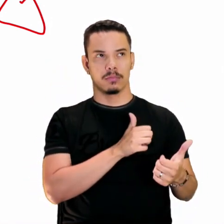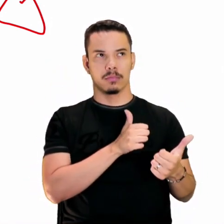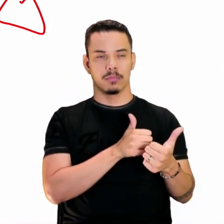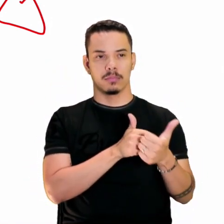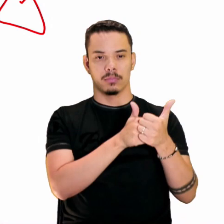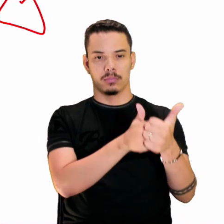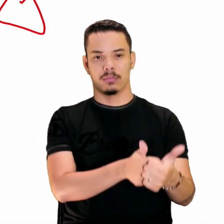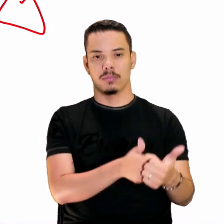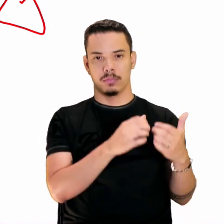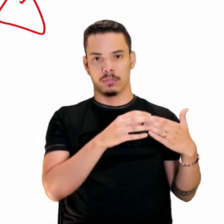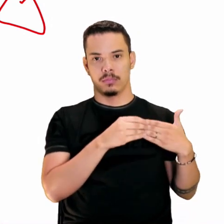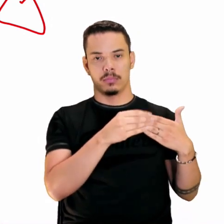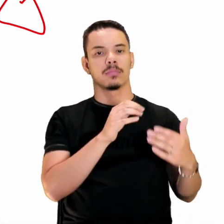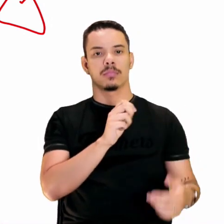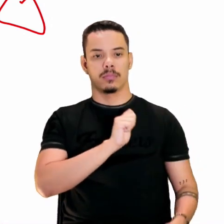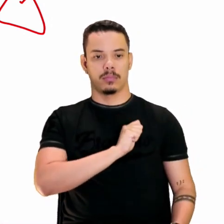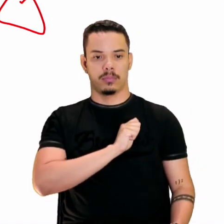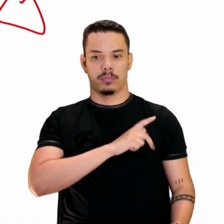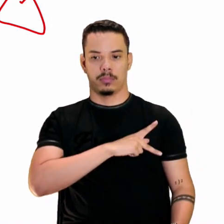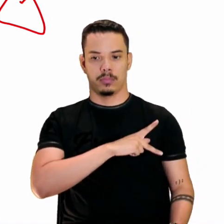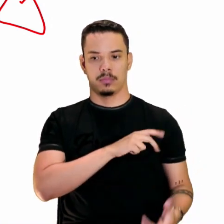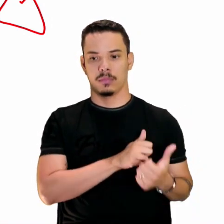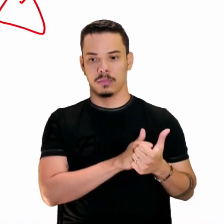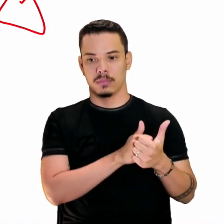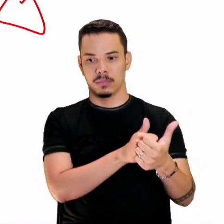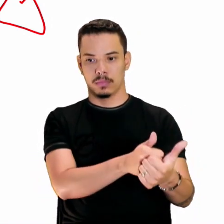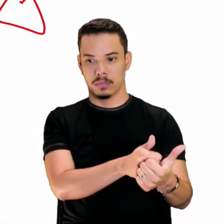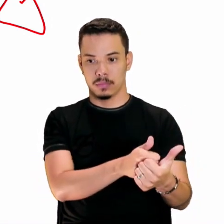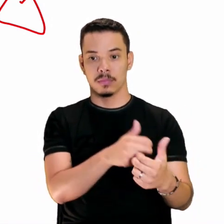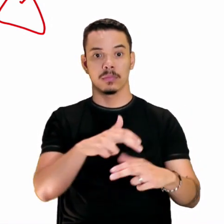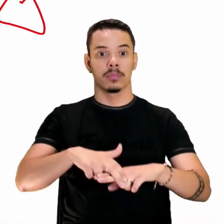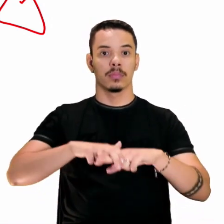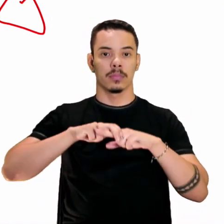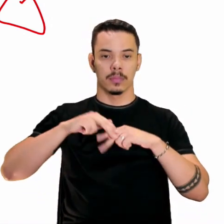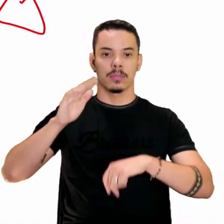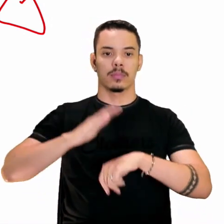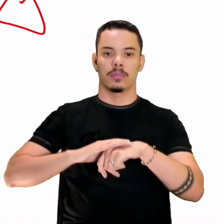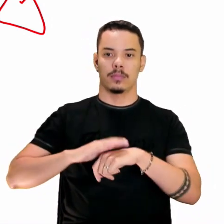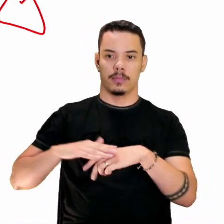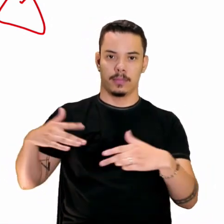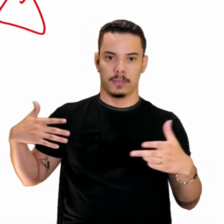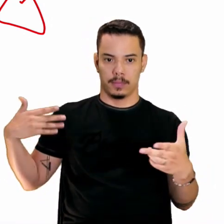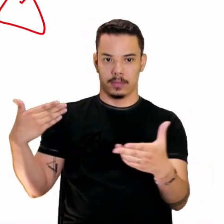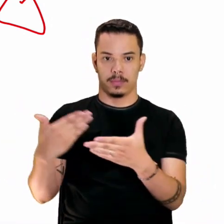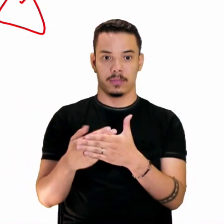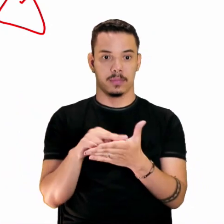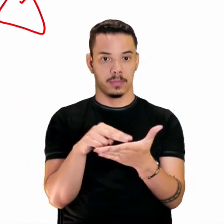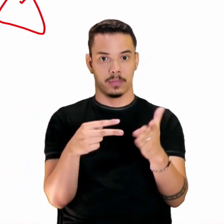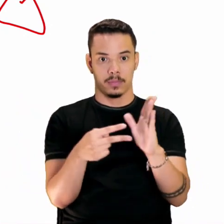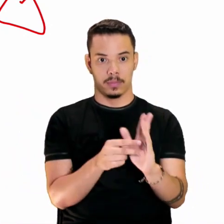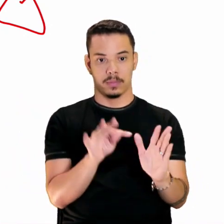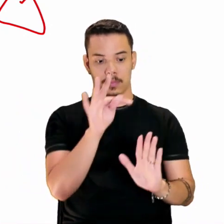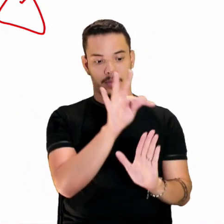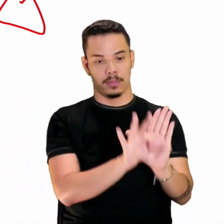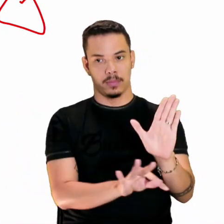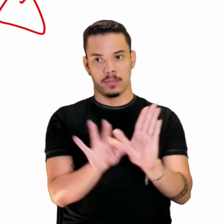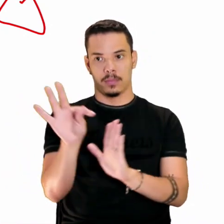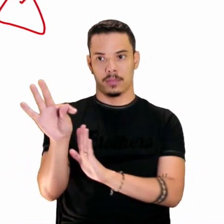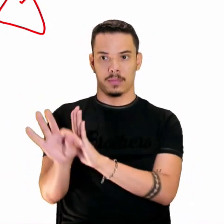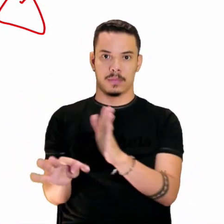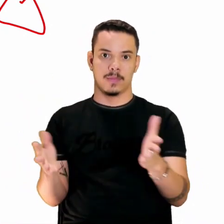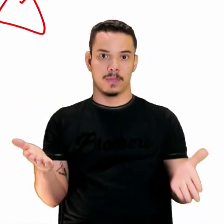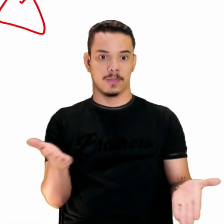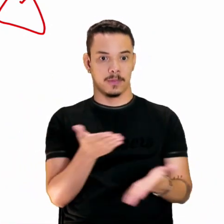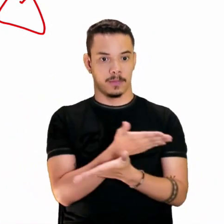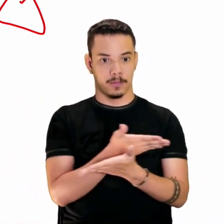Os apóstolos. E aqui a releitura é essa. Então, esse é o processo da intertextualidade. Aqui, o artista,